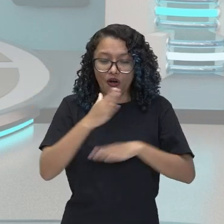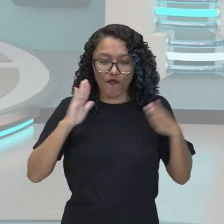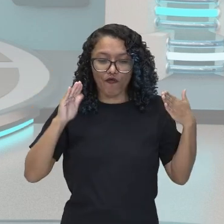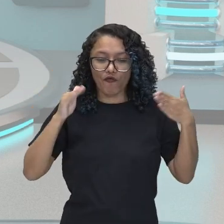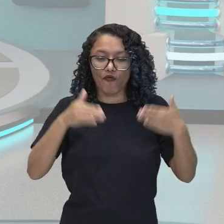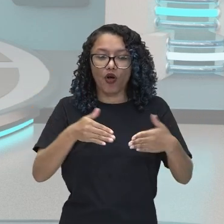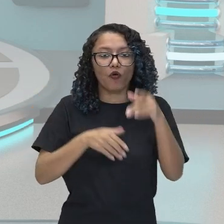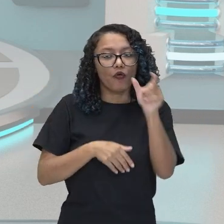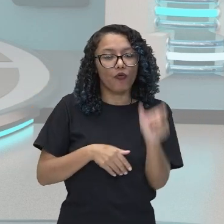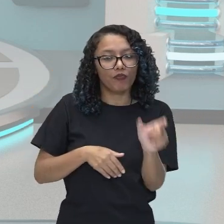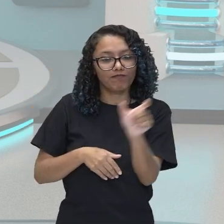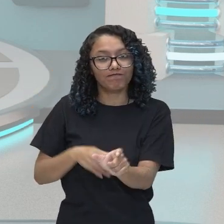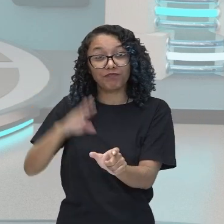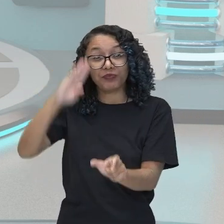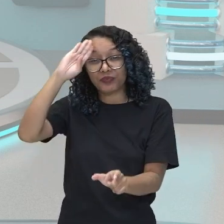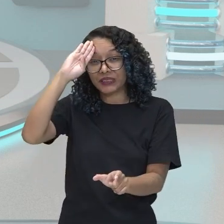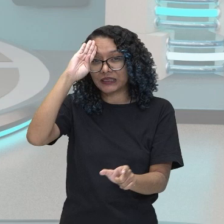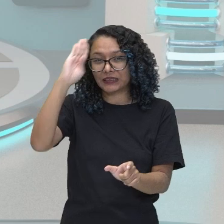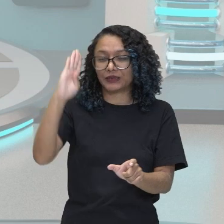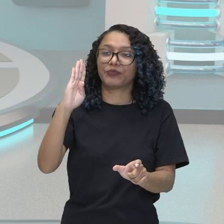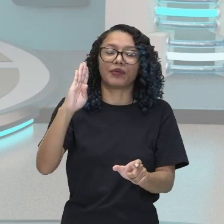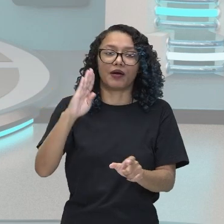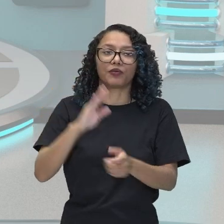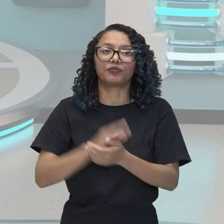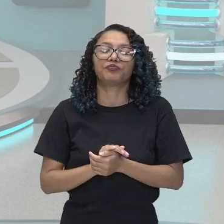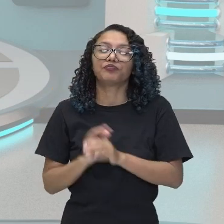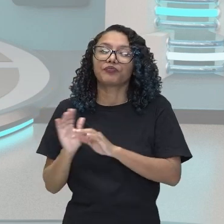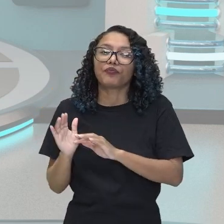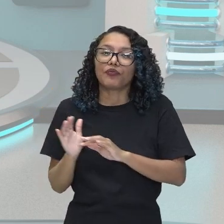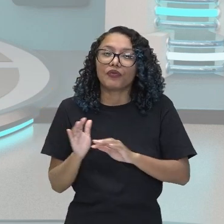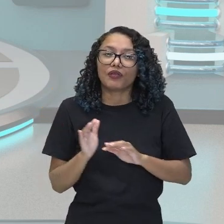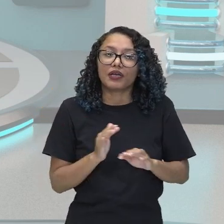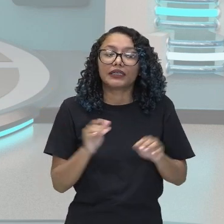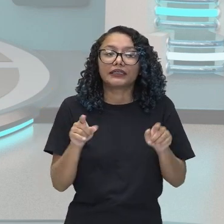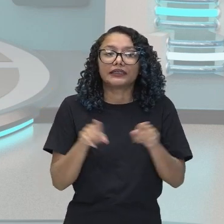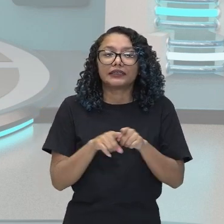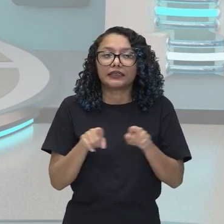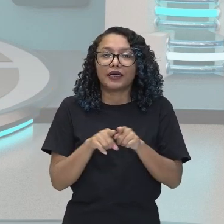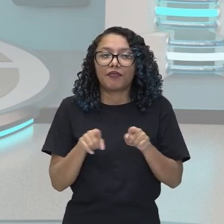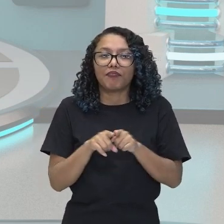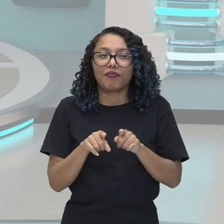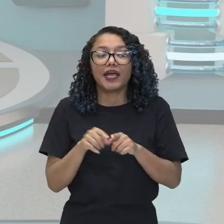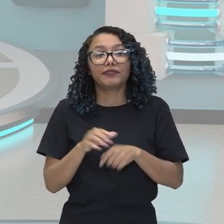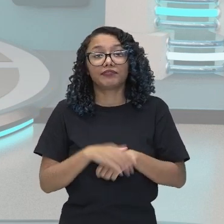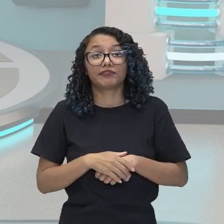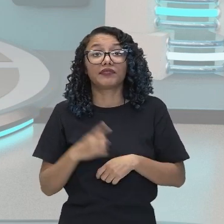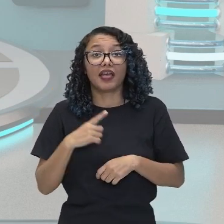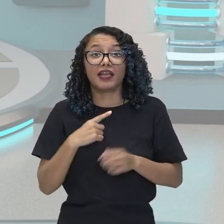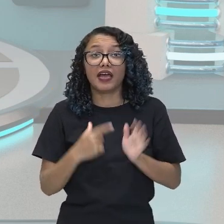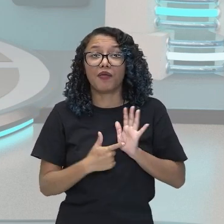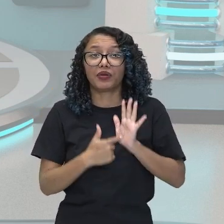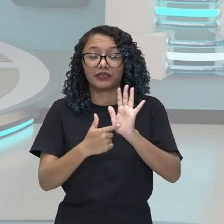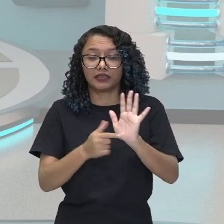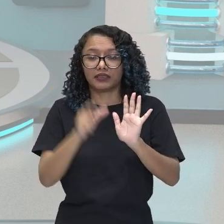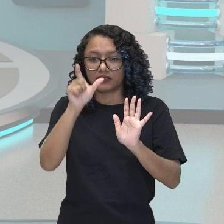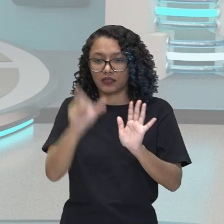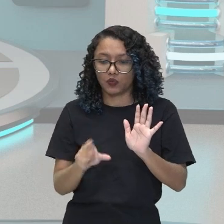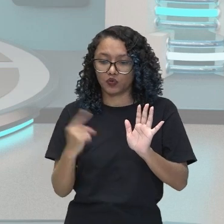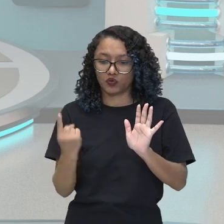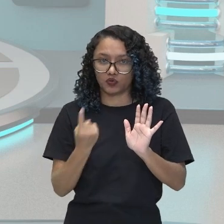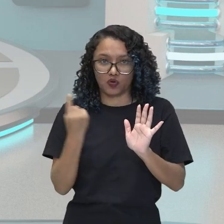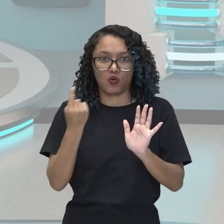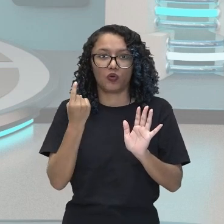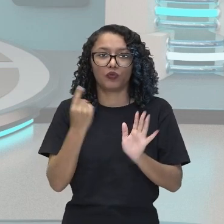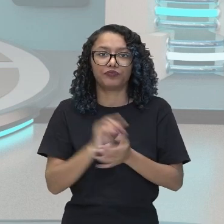Depois, vem áreas que são composições para a voz solista. E os personagens de ópera.